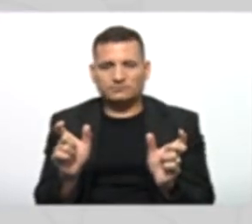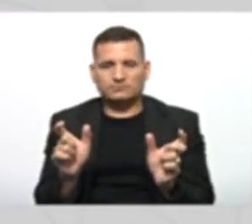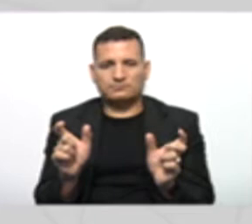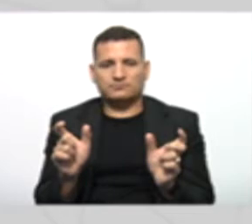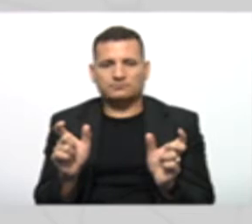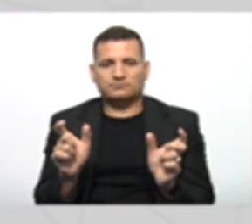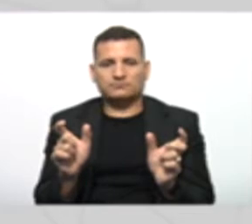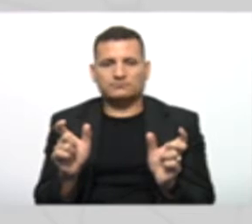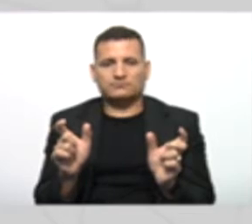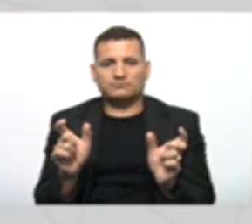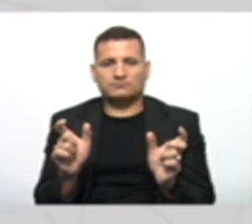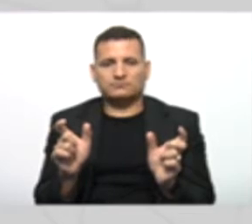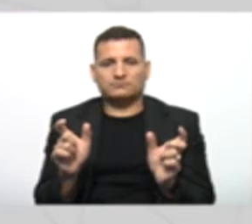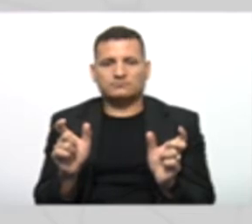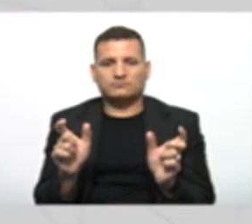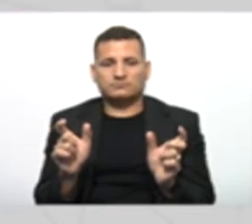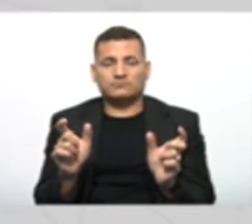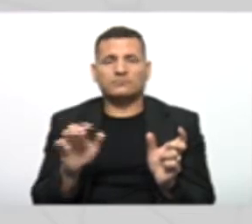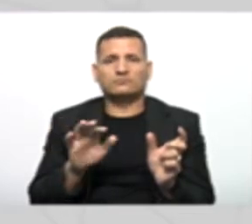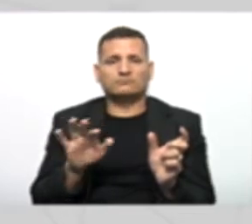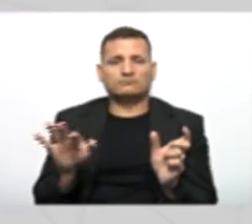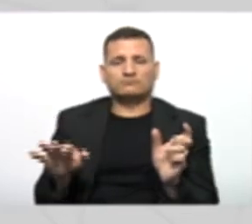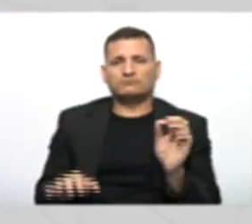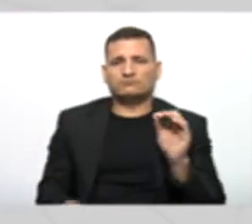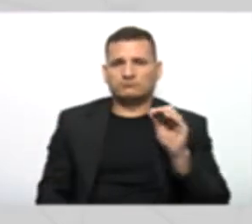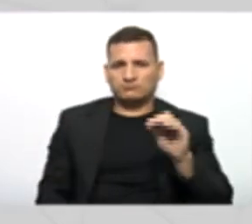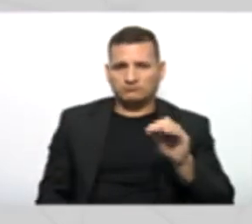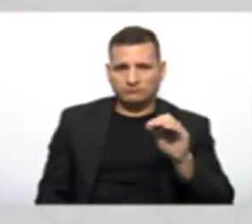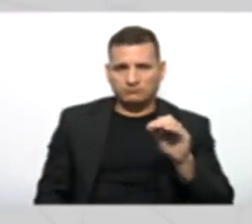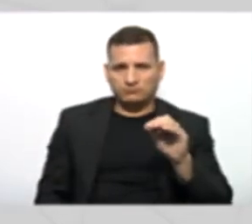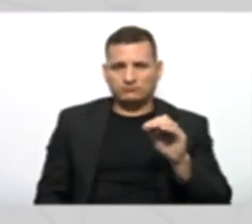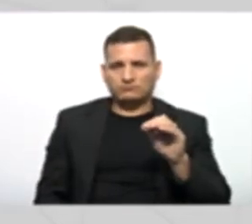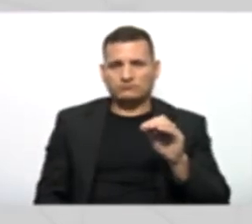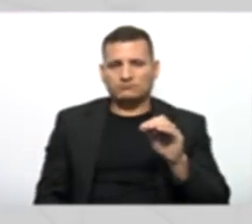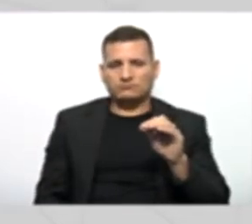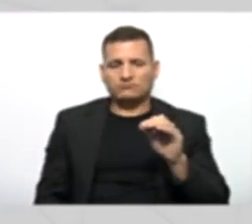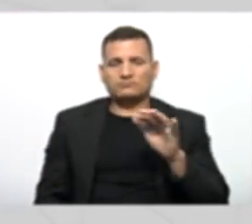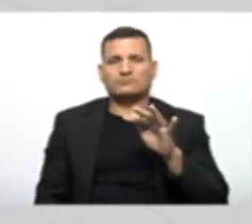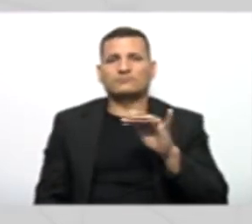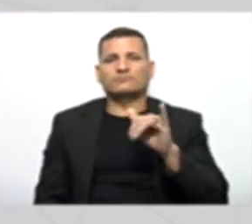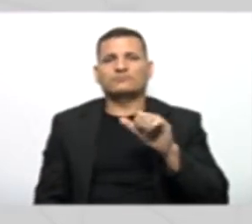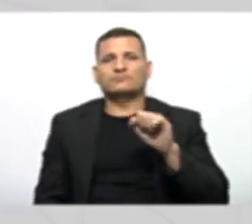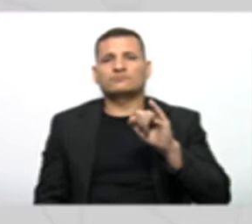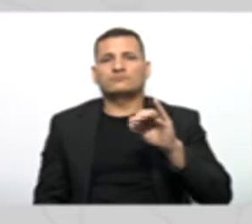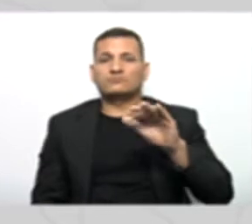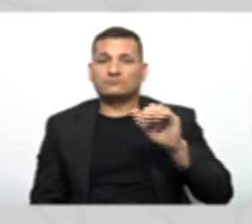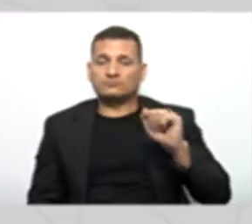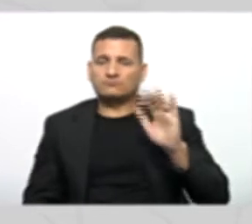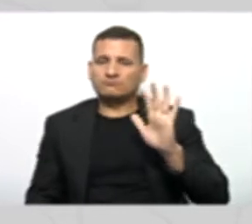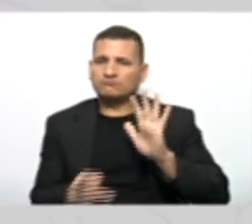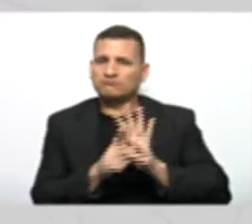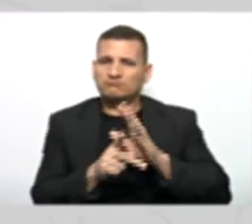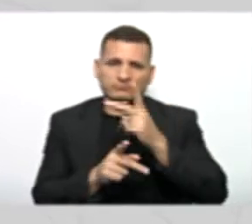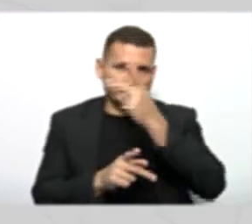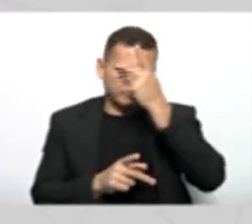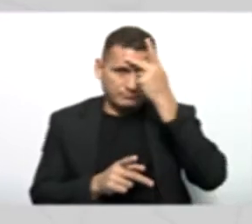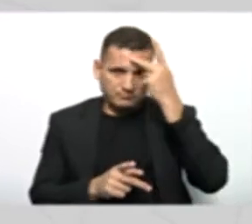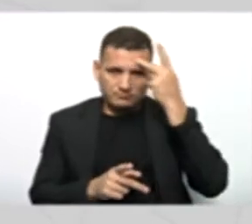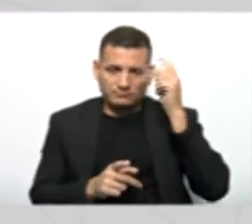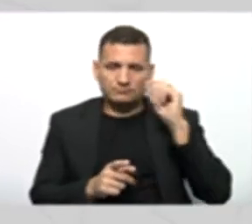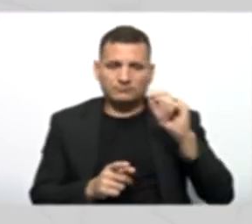aqui, na classe pessoa física, umas características que são específicas de uma pessoa física. Por exemplo,